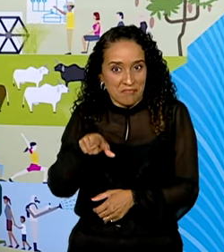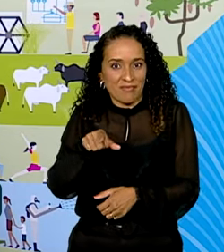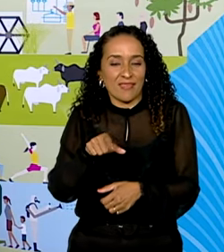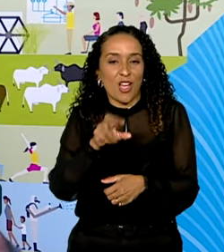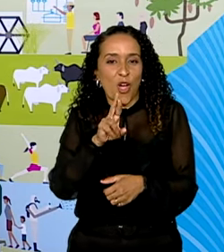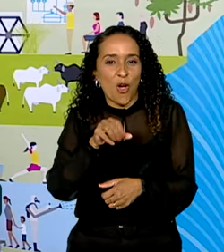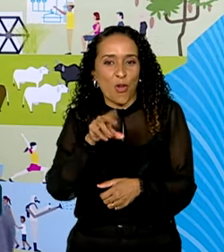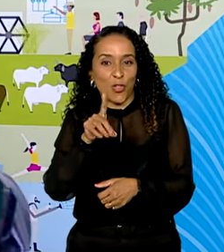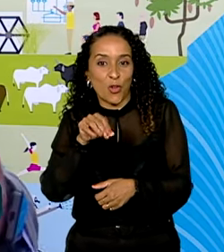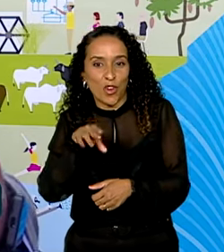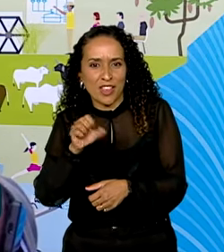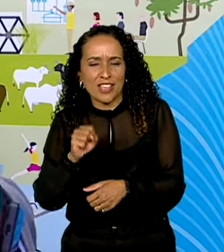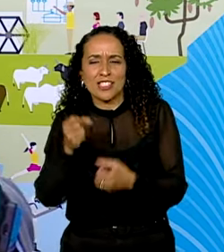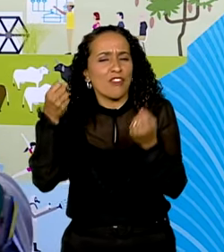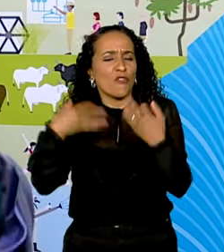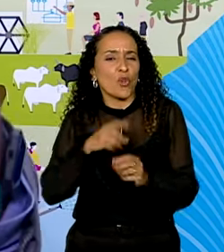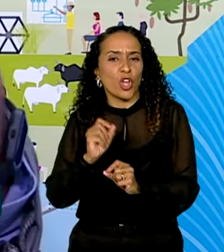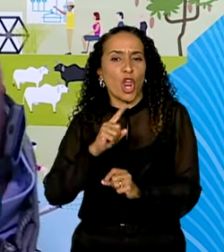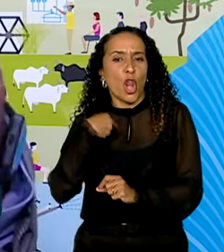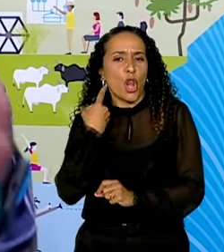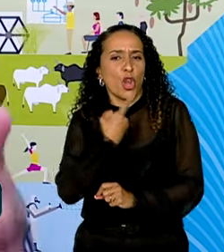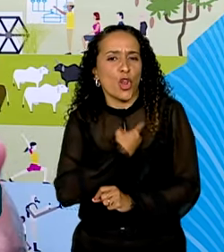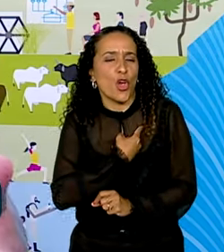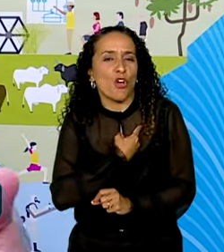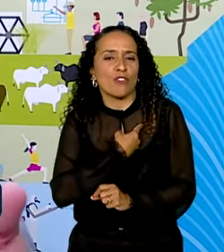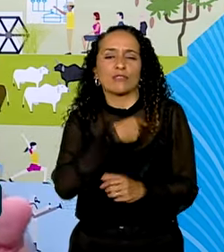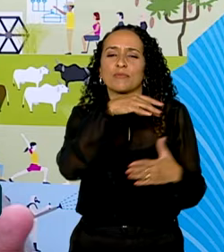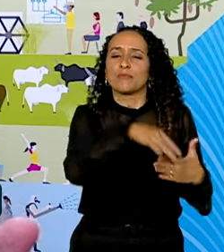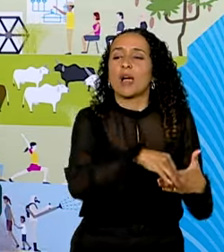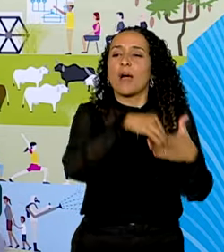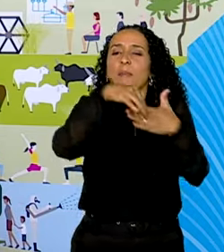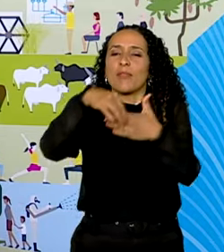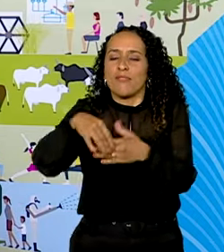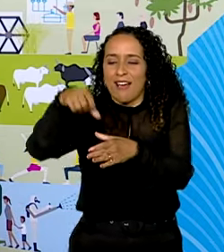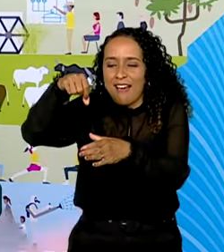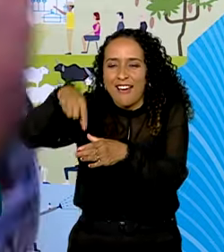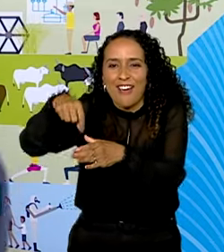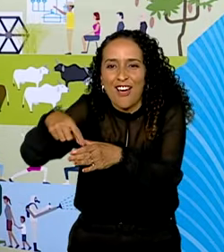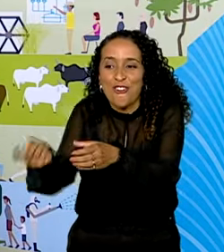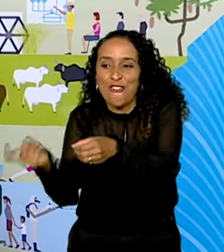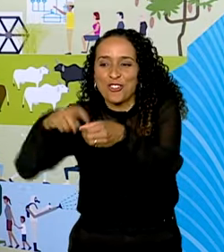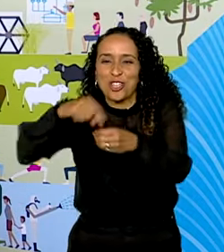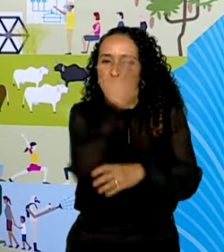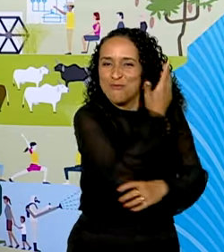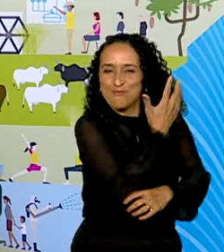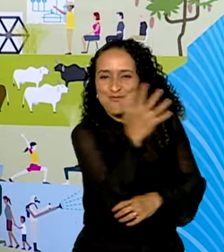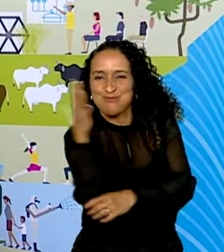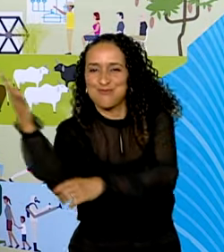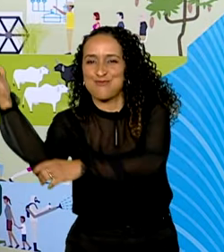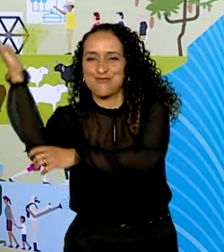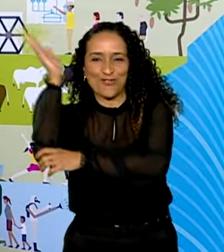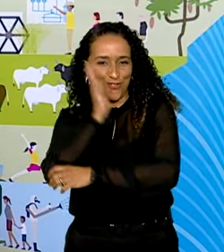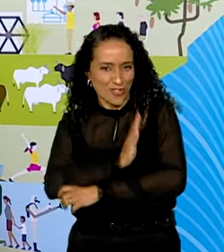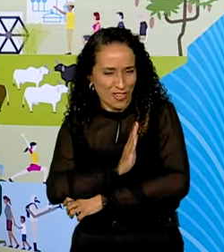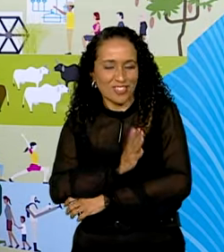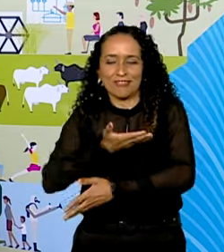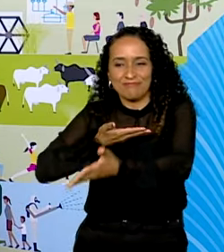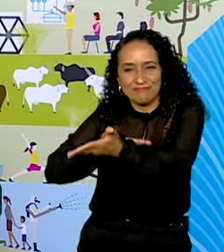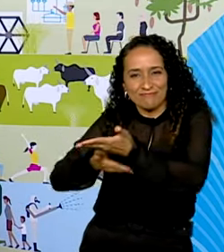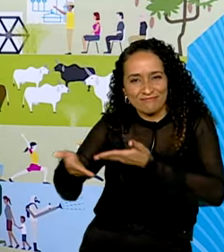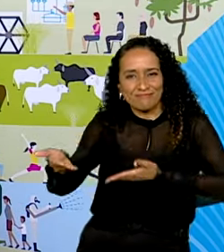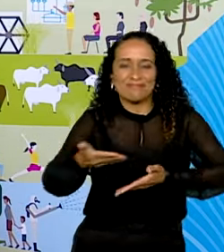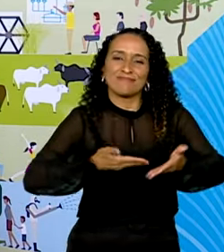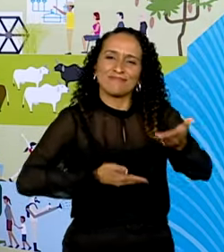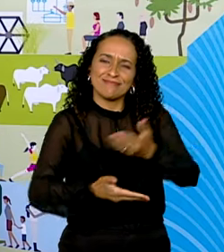fomos levar uma semente, voltamos para uma floresta no coração. Então, ou seja, a troca é muito grande,